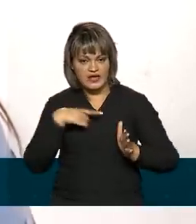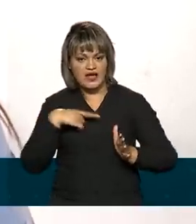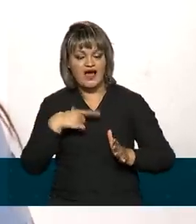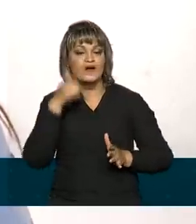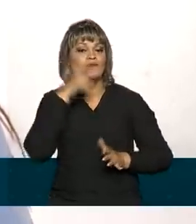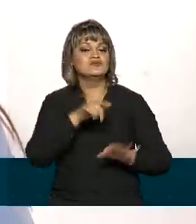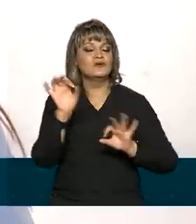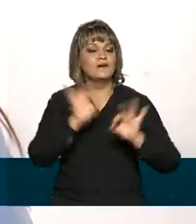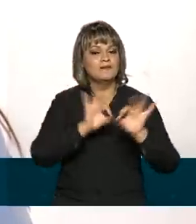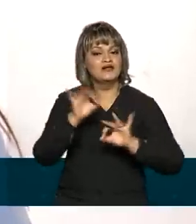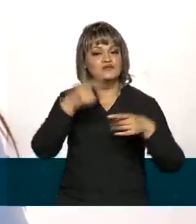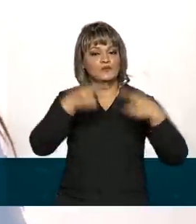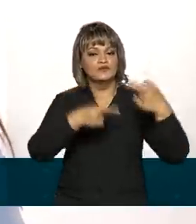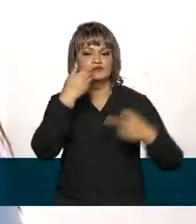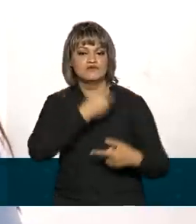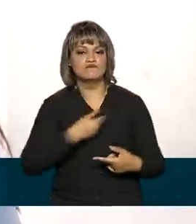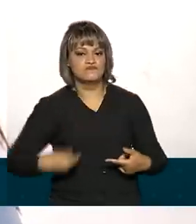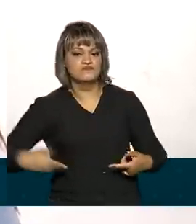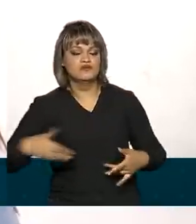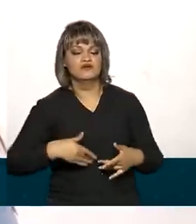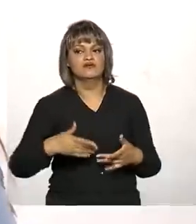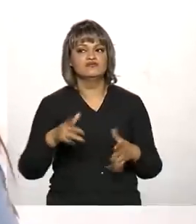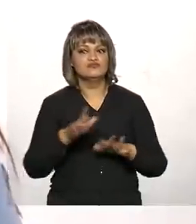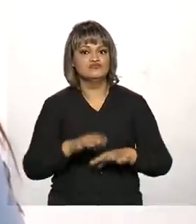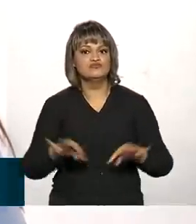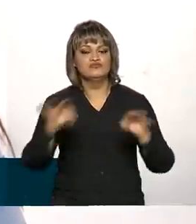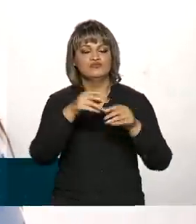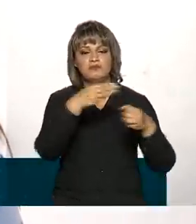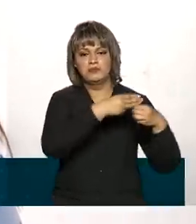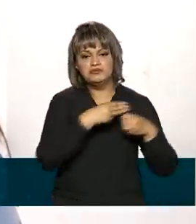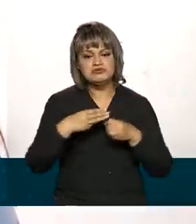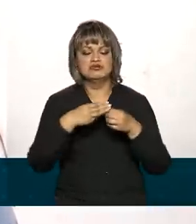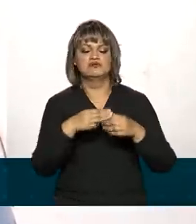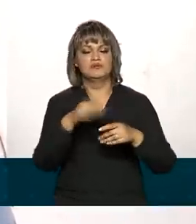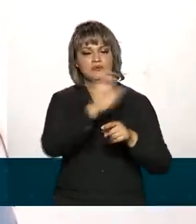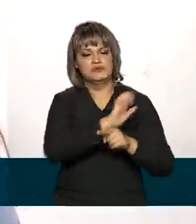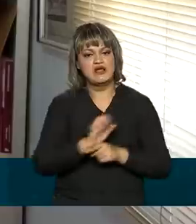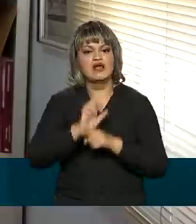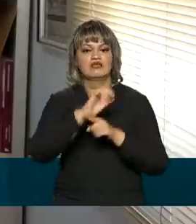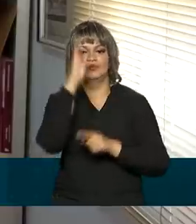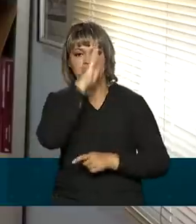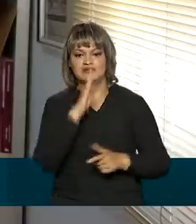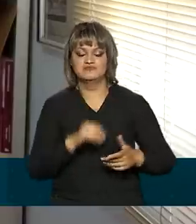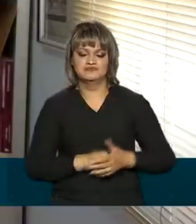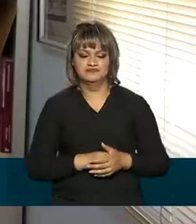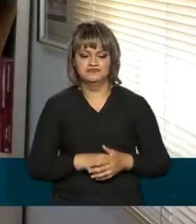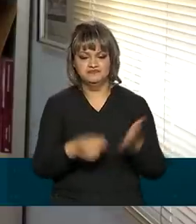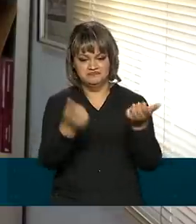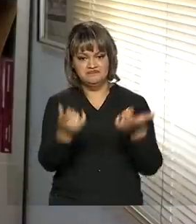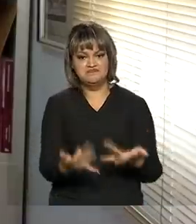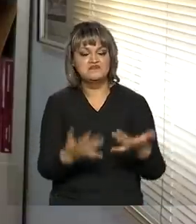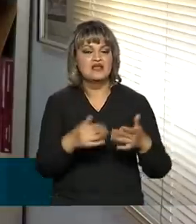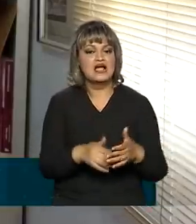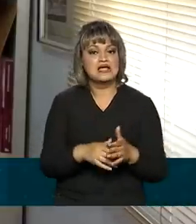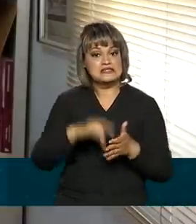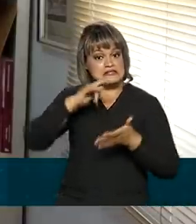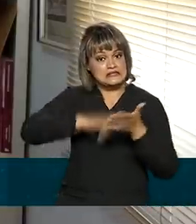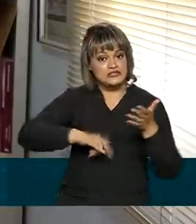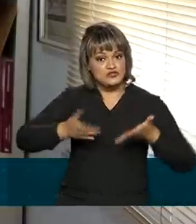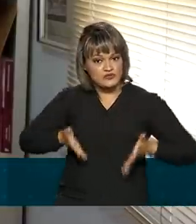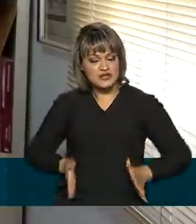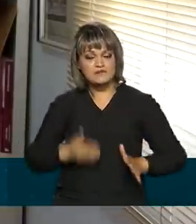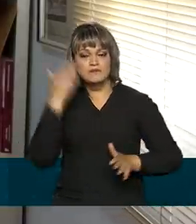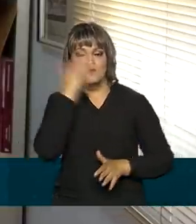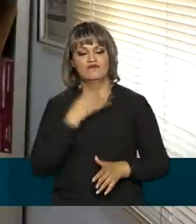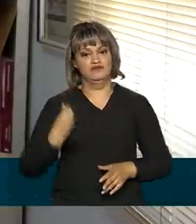traçado e planejado as políticas públicas de todo o município, do Estado e do Brasil. A certidão de nascimento é o comprovante